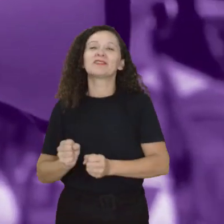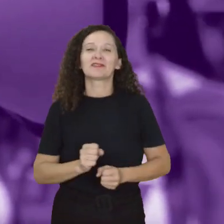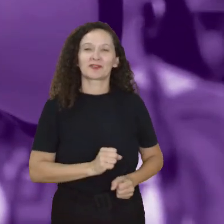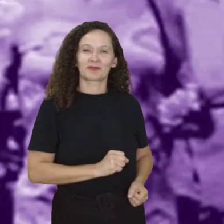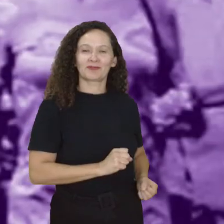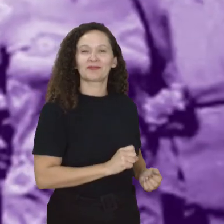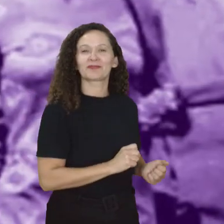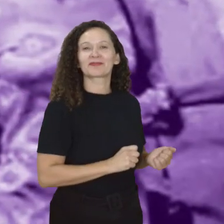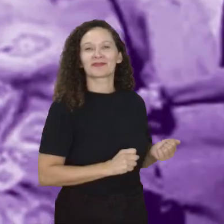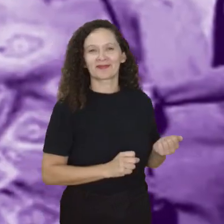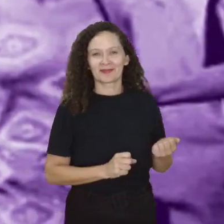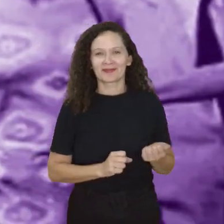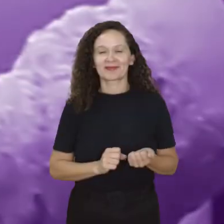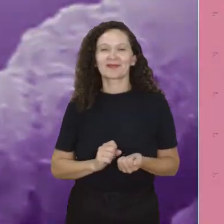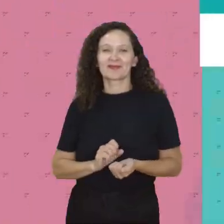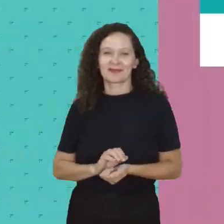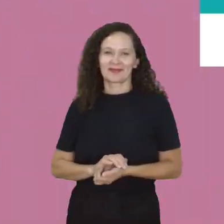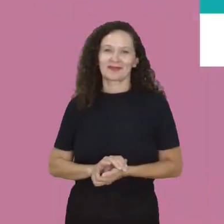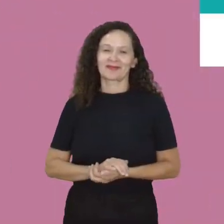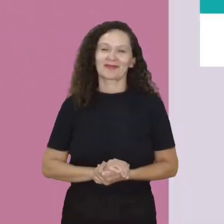espaços de poder